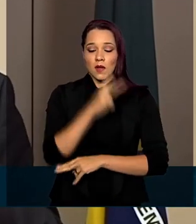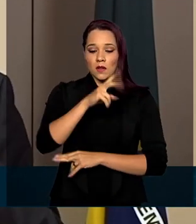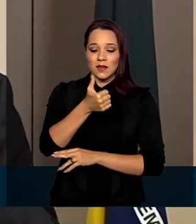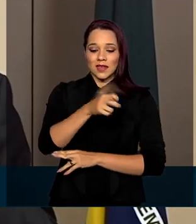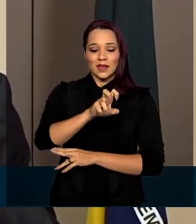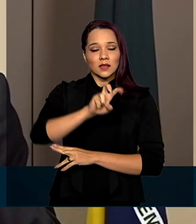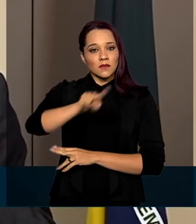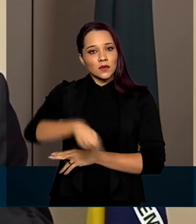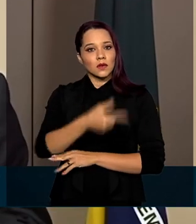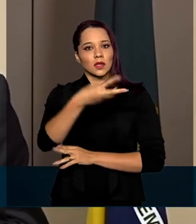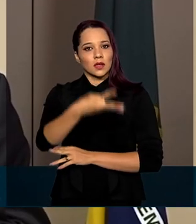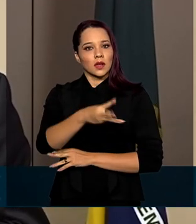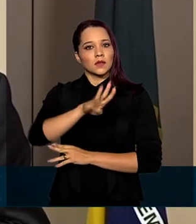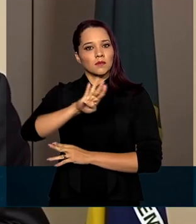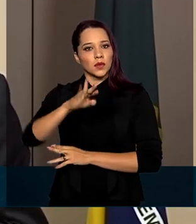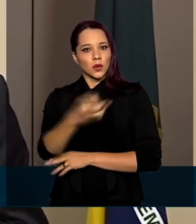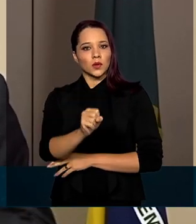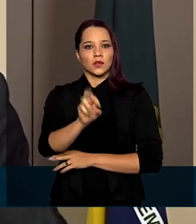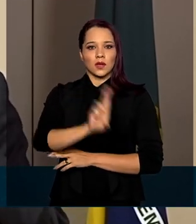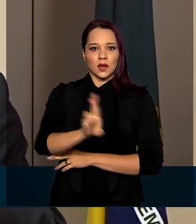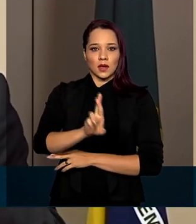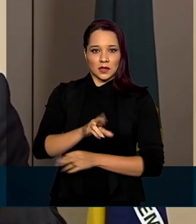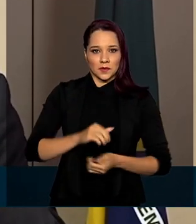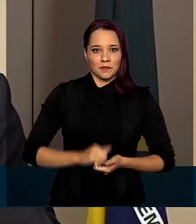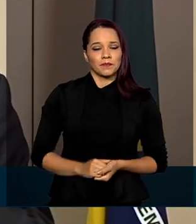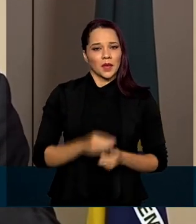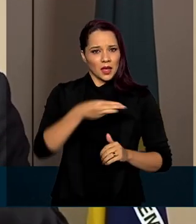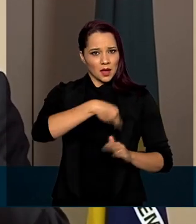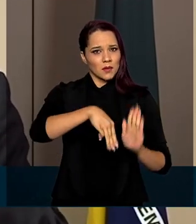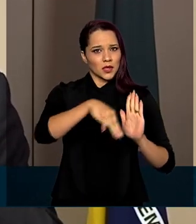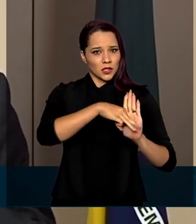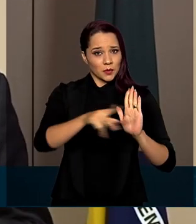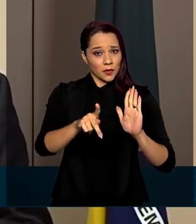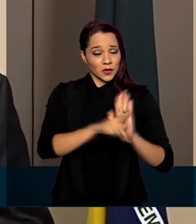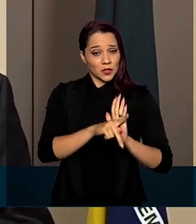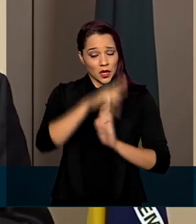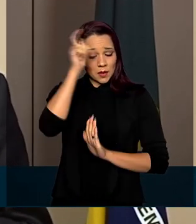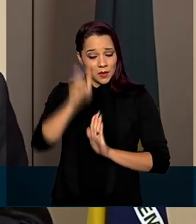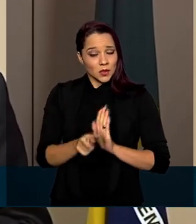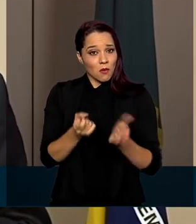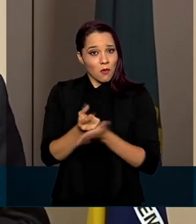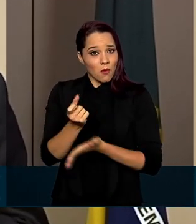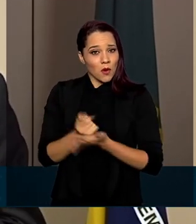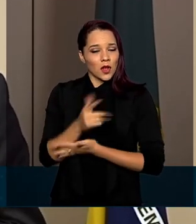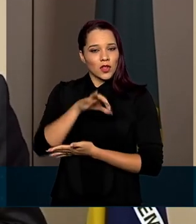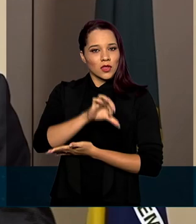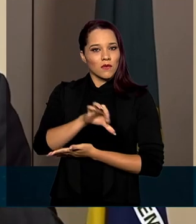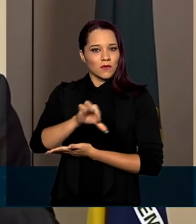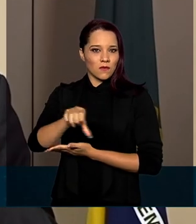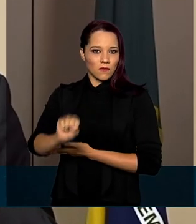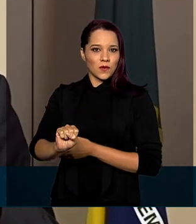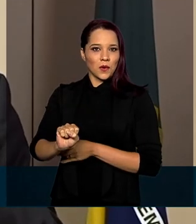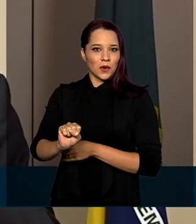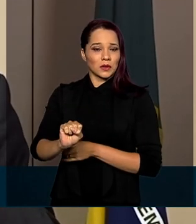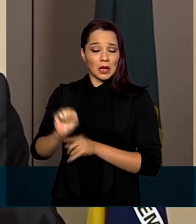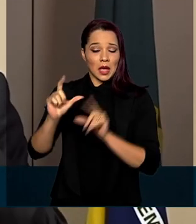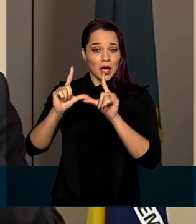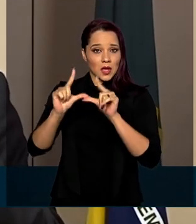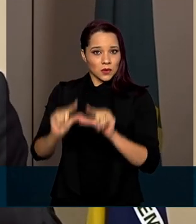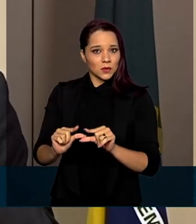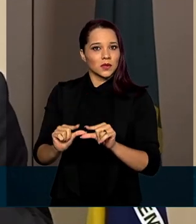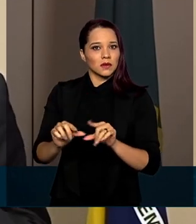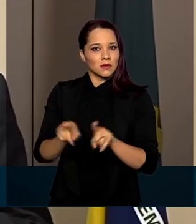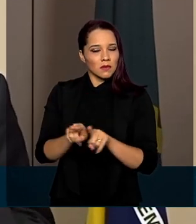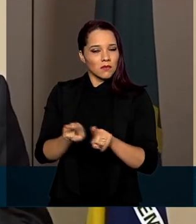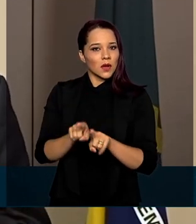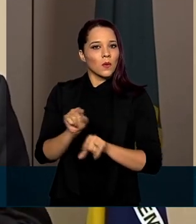15,3 bilhões de reais. E a medida provisória do consumidor 998, que reduziu de forma